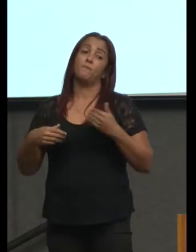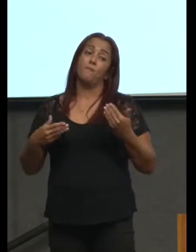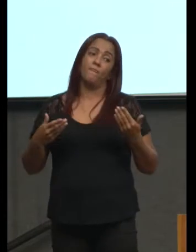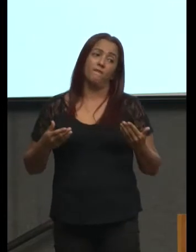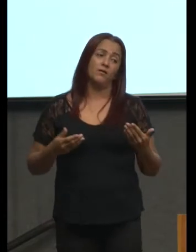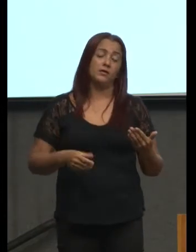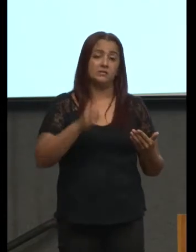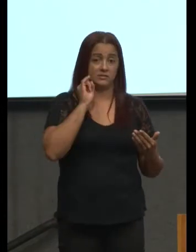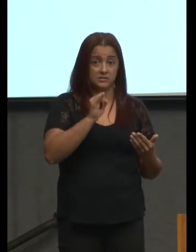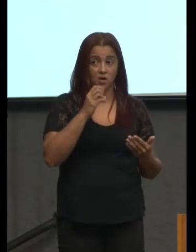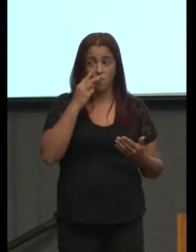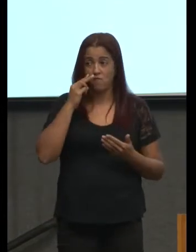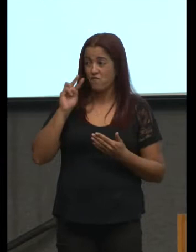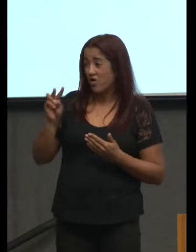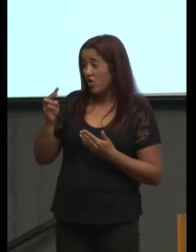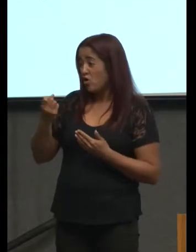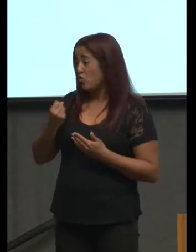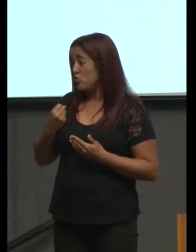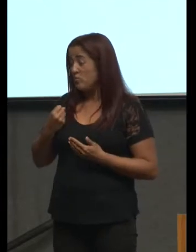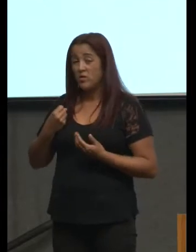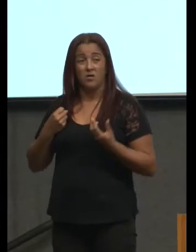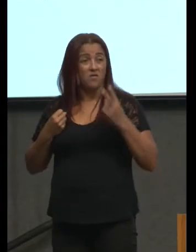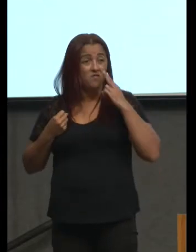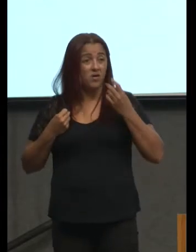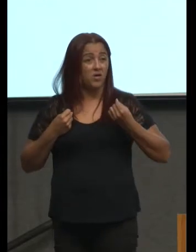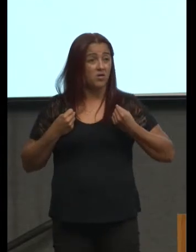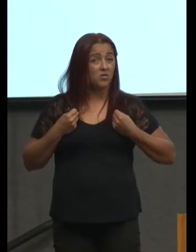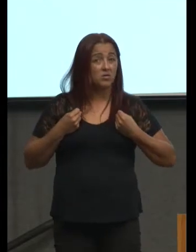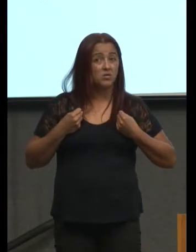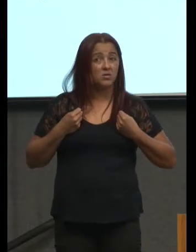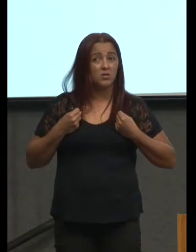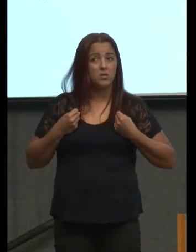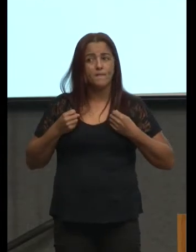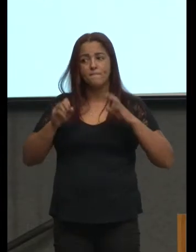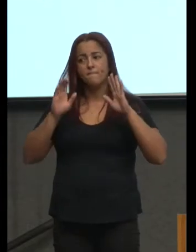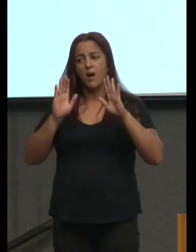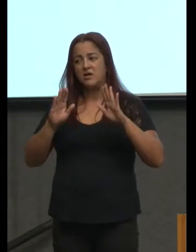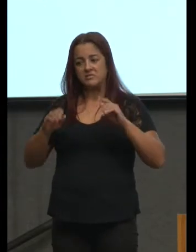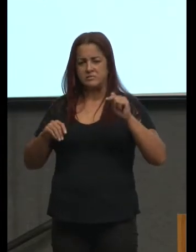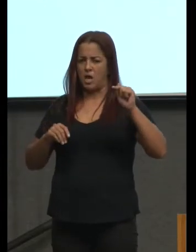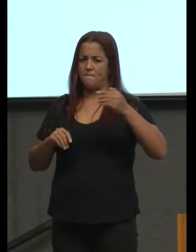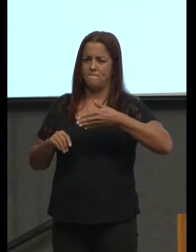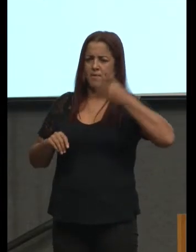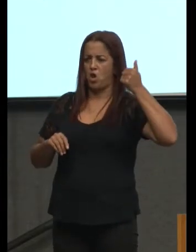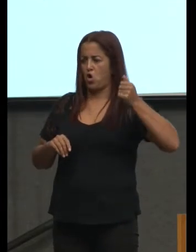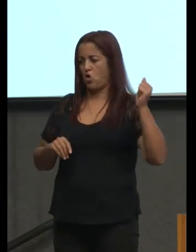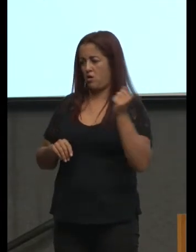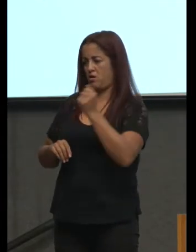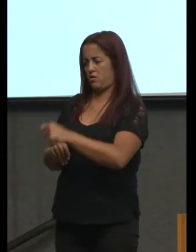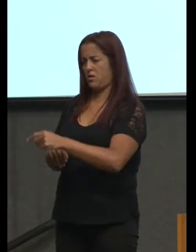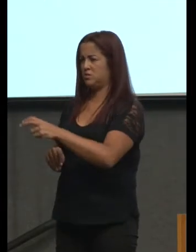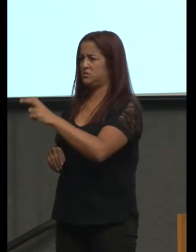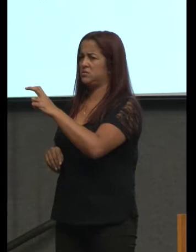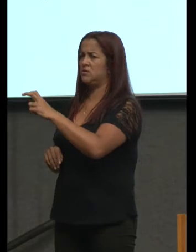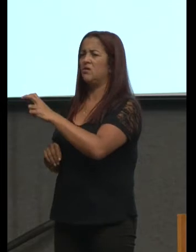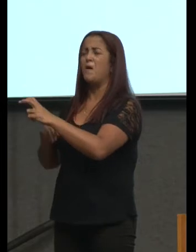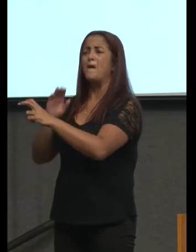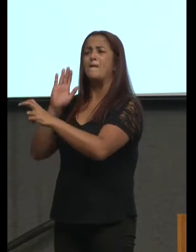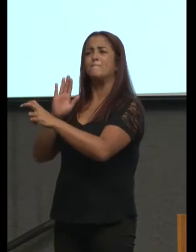se eu olho os números sete é melhor do que cinco no IDEB mas